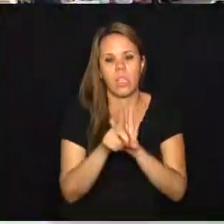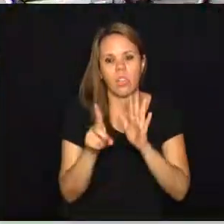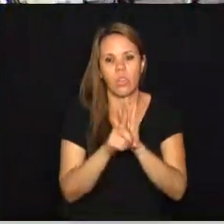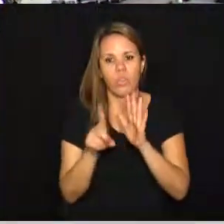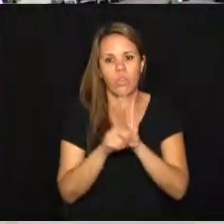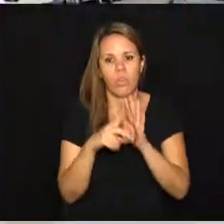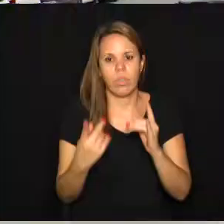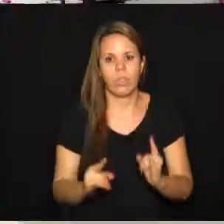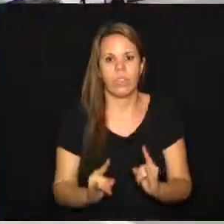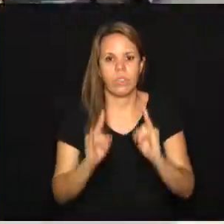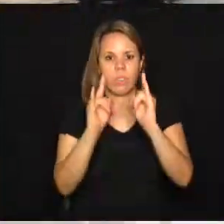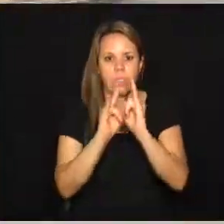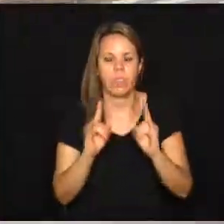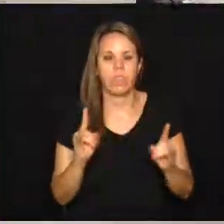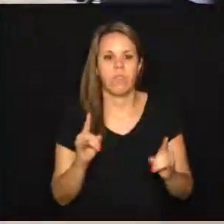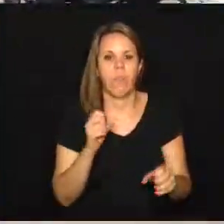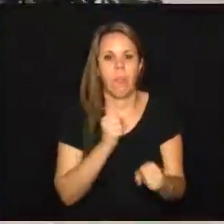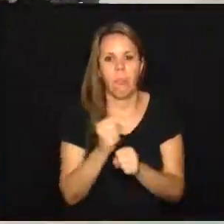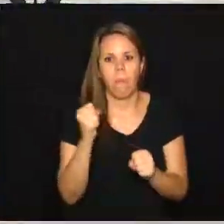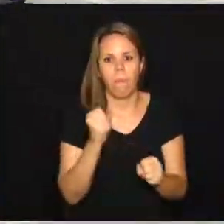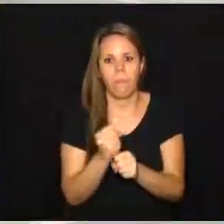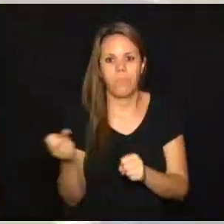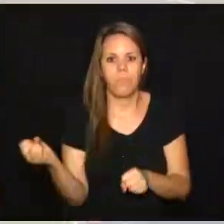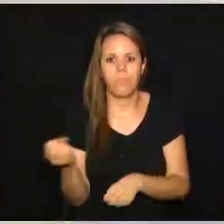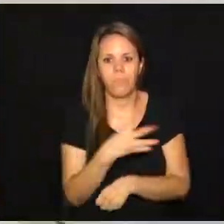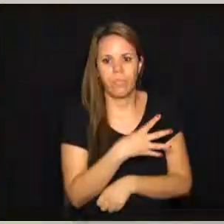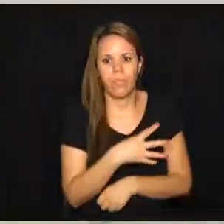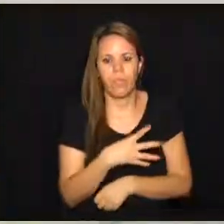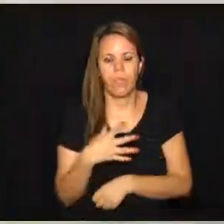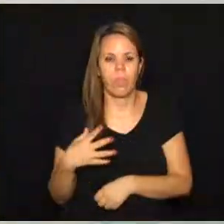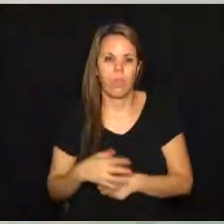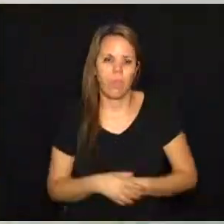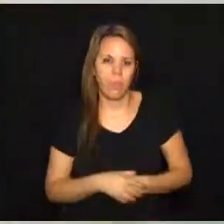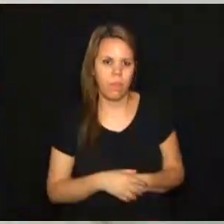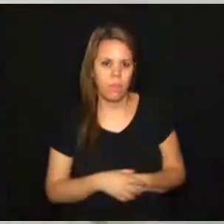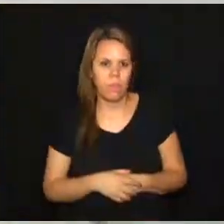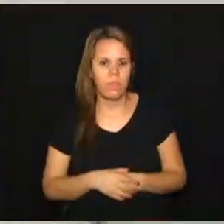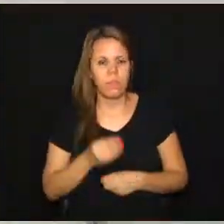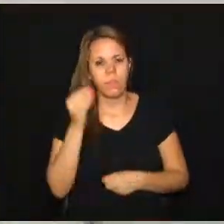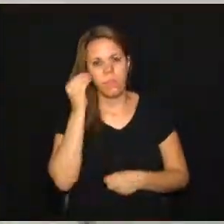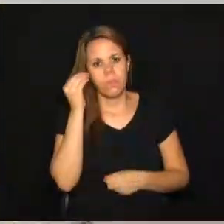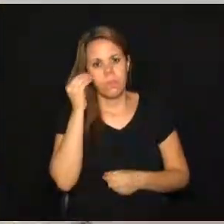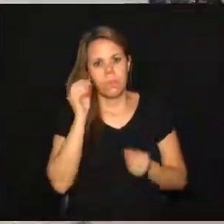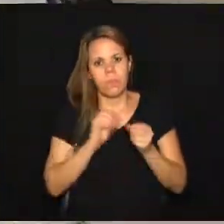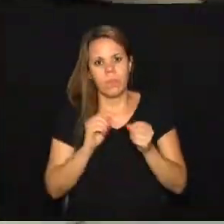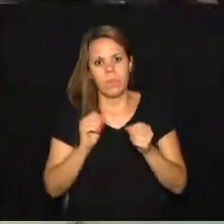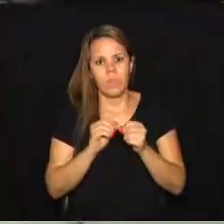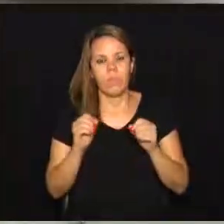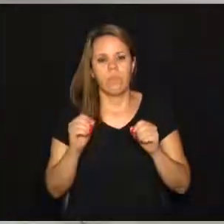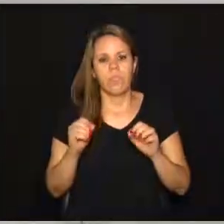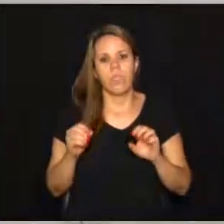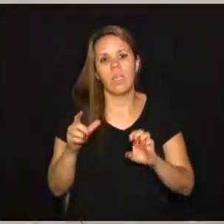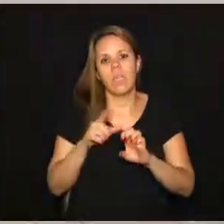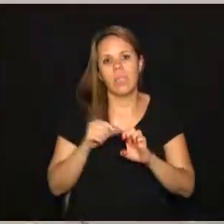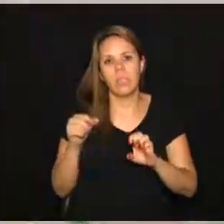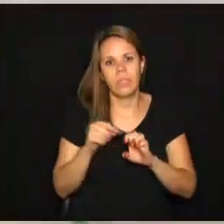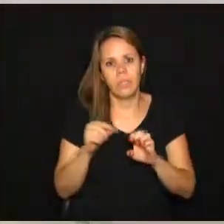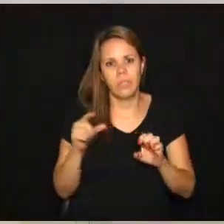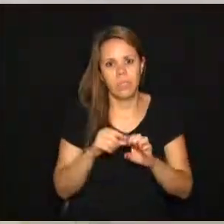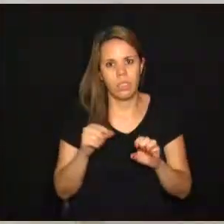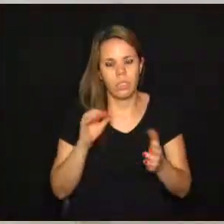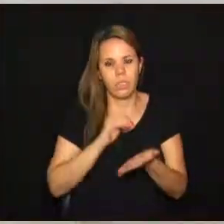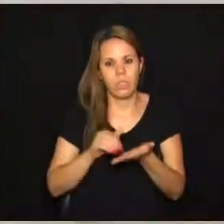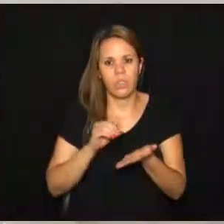desse prédio, para se revitalizar essa construção, tentar construir aí um empreendimento, um conjunto de